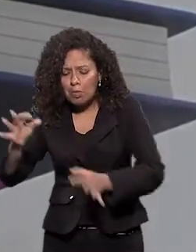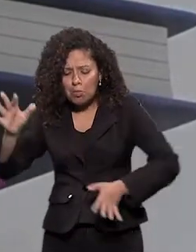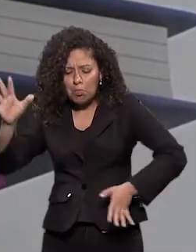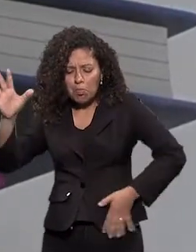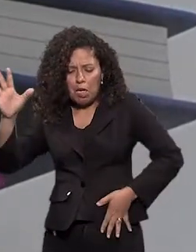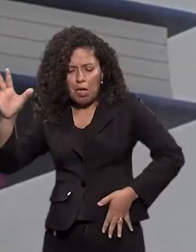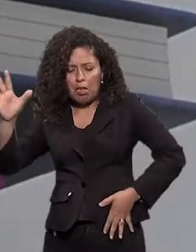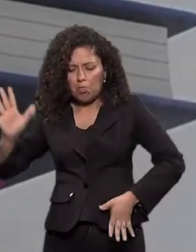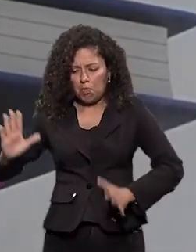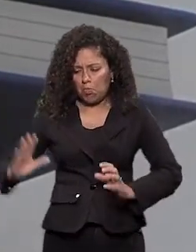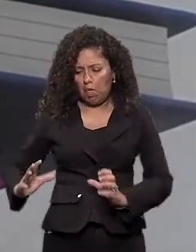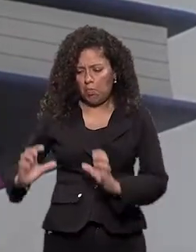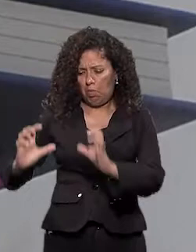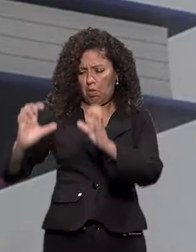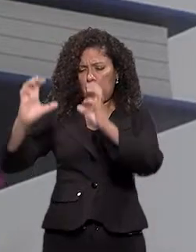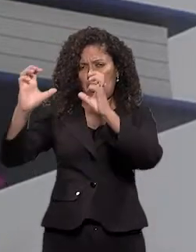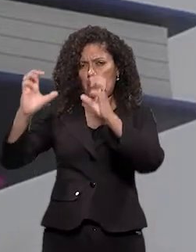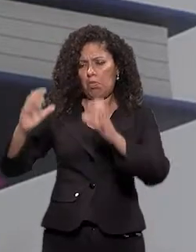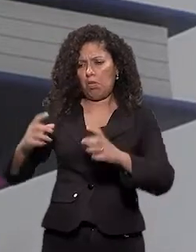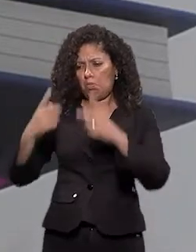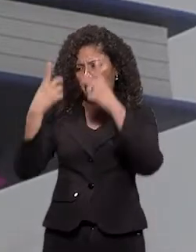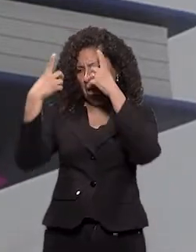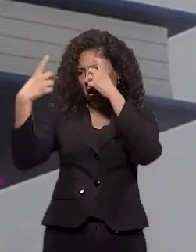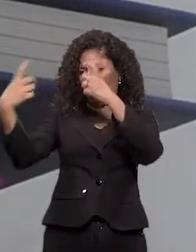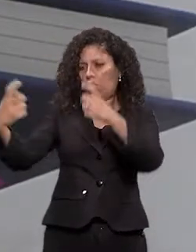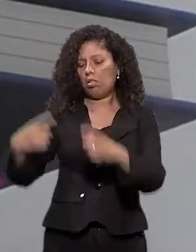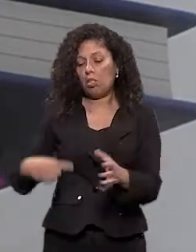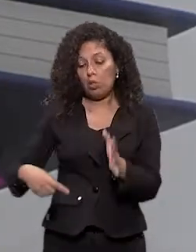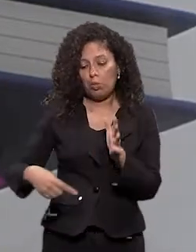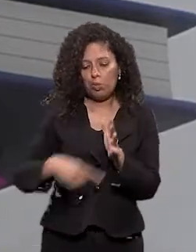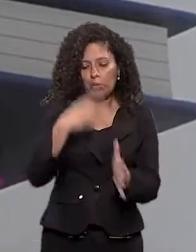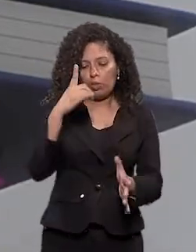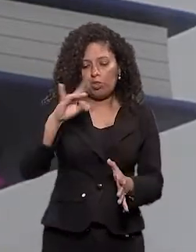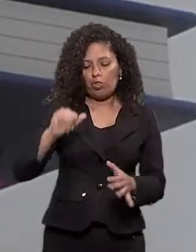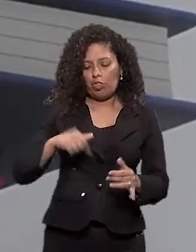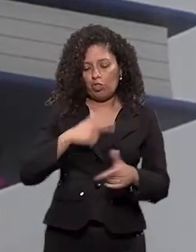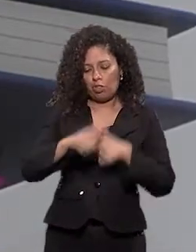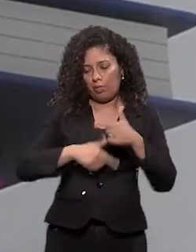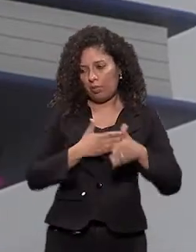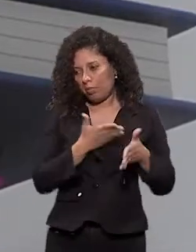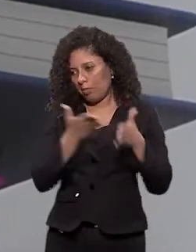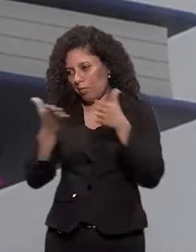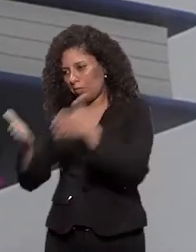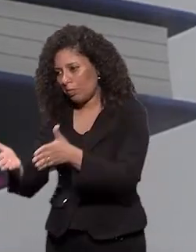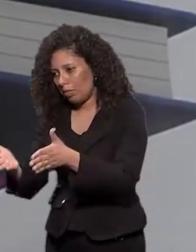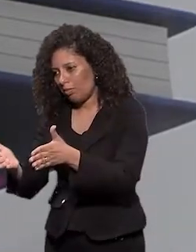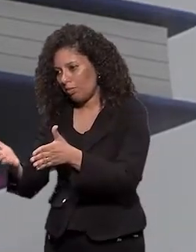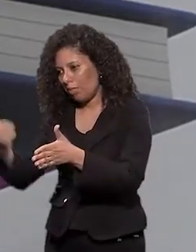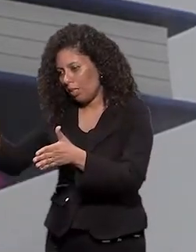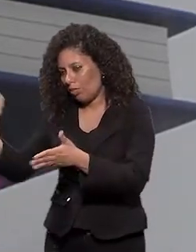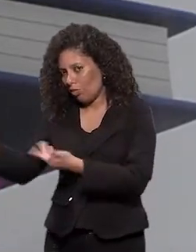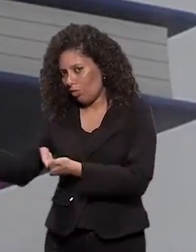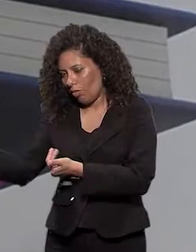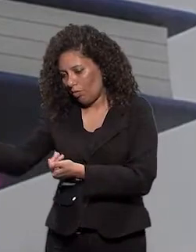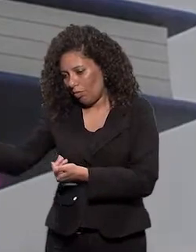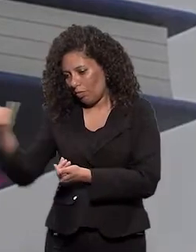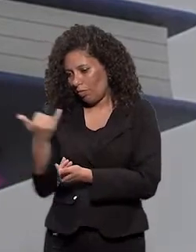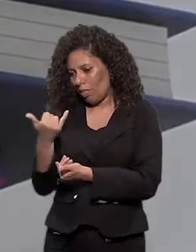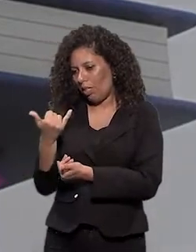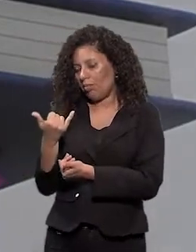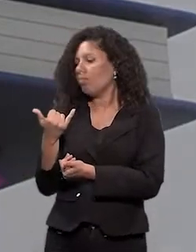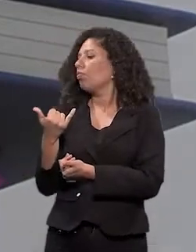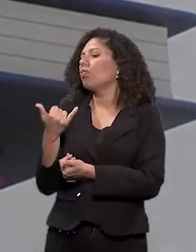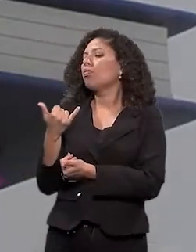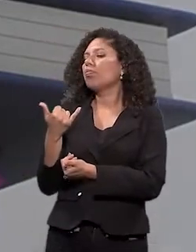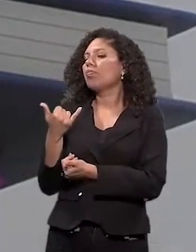agressiva e muito violenta. Então, quando eu cheguei, o primeiro dia que eu fui lá, a primeira coisa que eles falaram foi apontar um